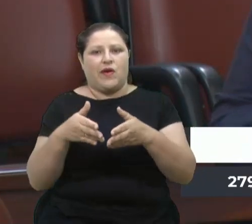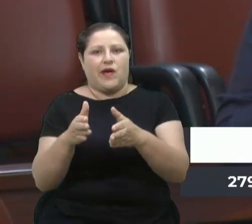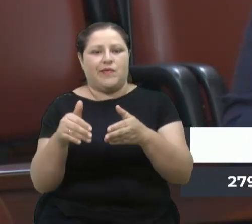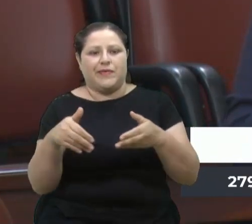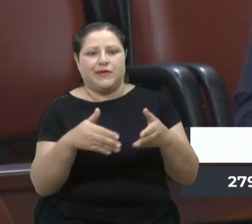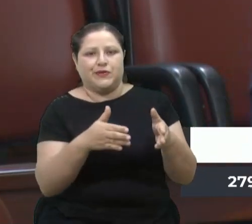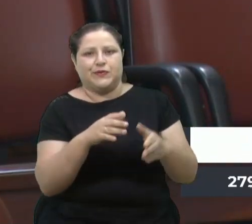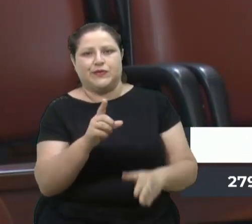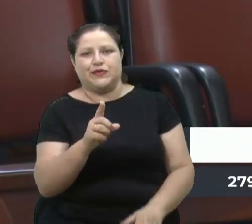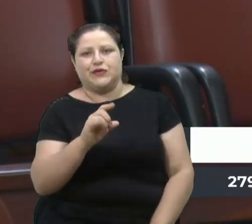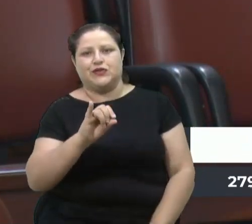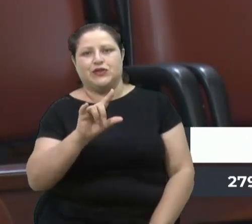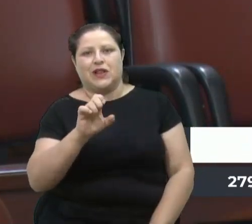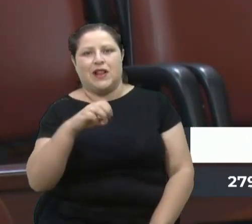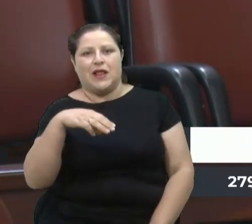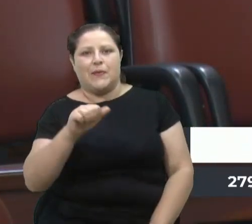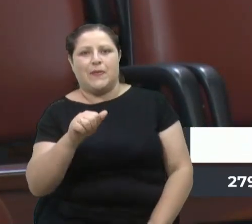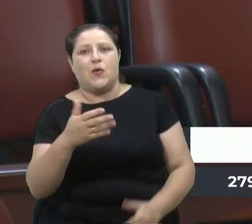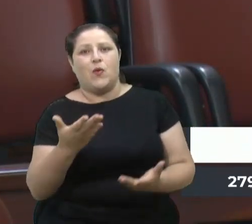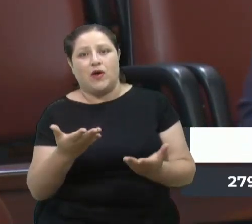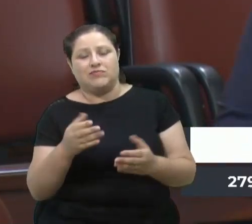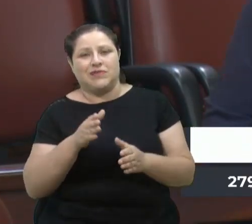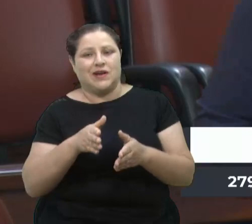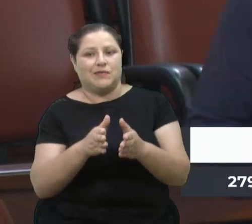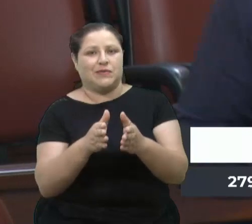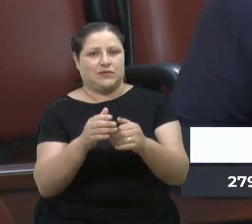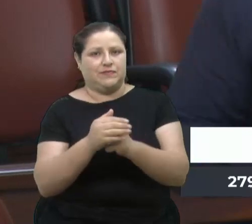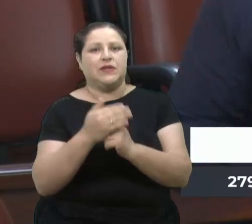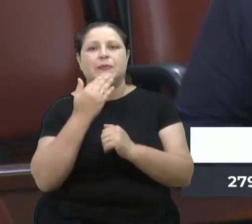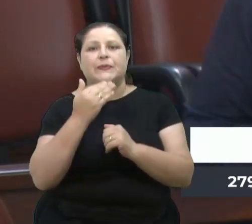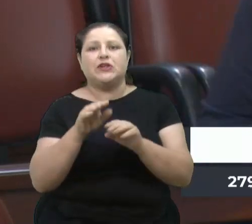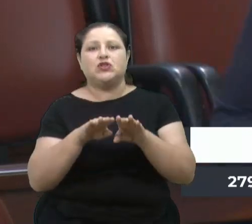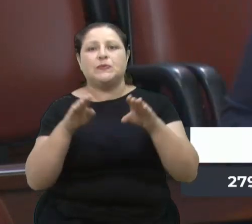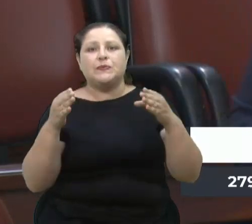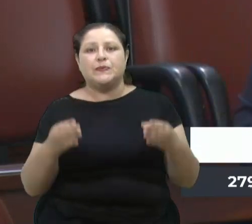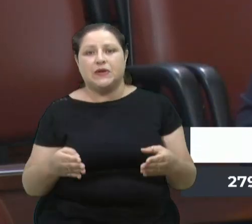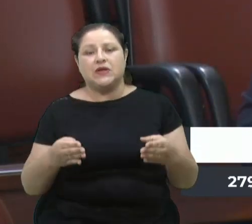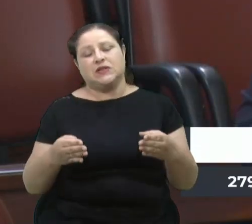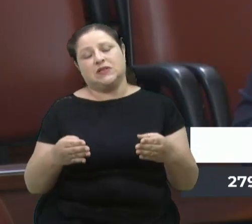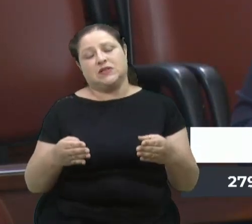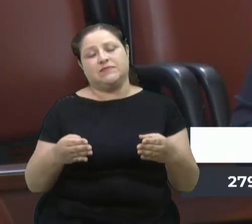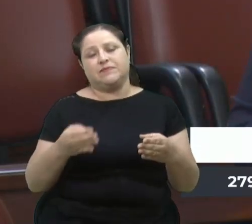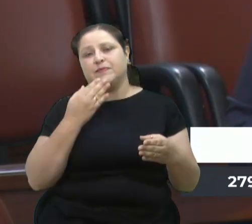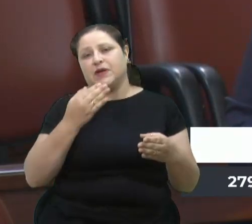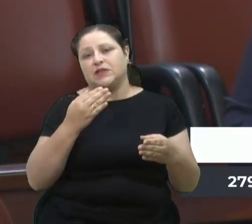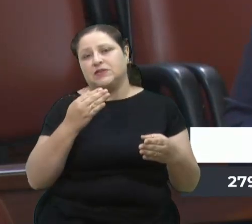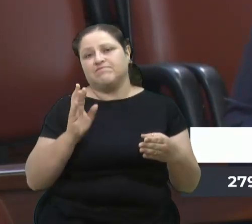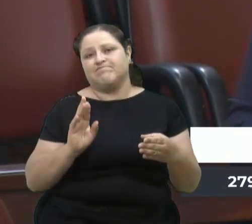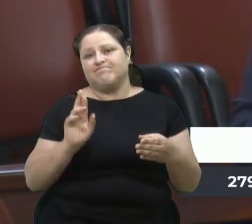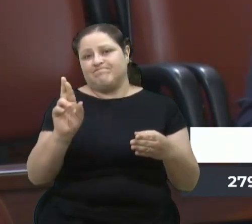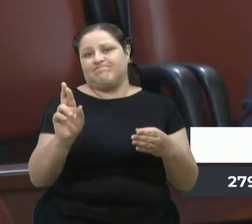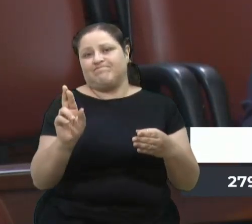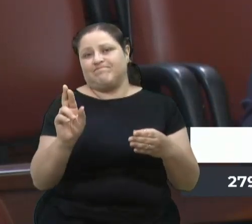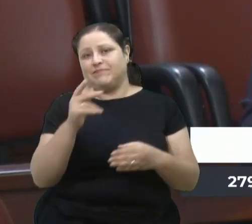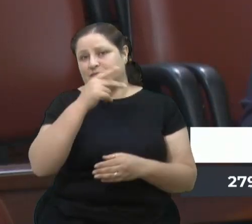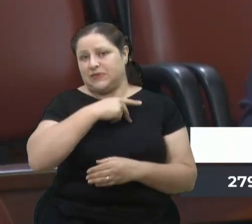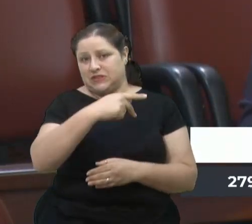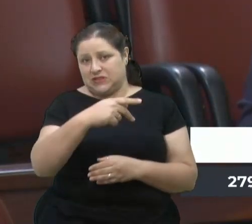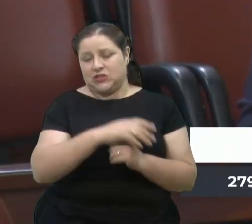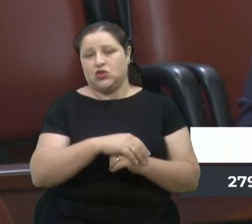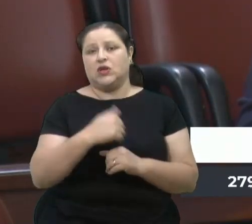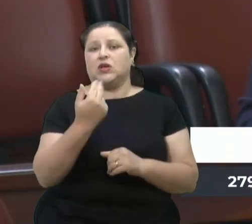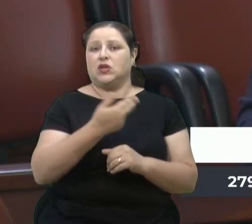O novo, e eu faço um pedido agora para a mesa diretora, através do seu presidente, que a gente possa fazer o pedido,